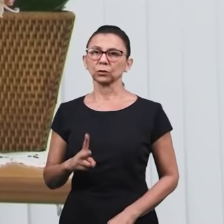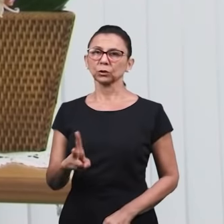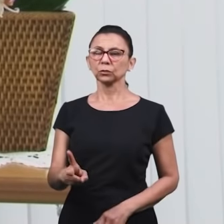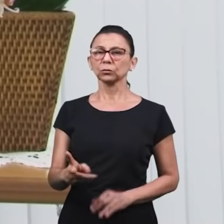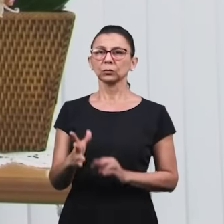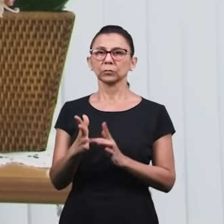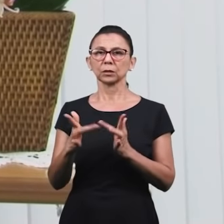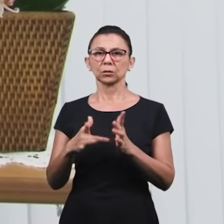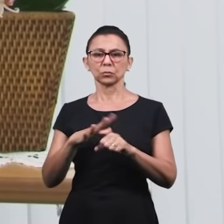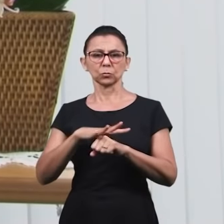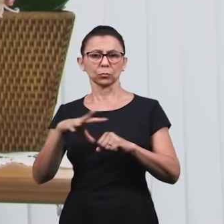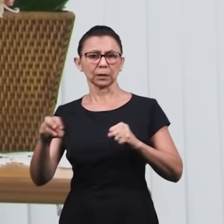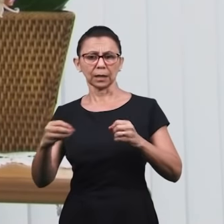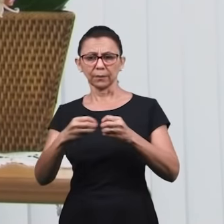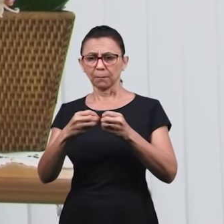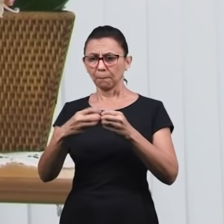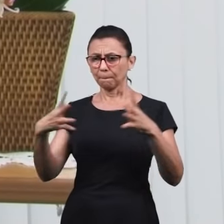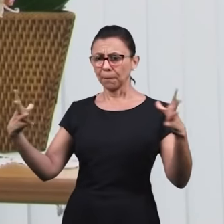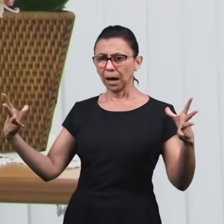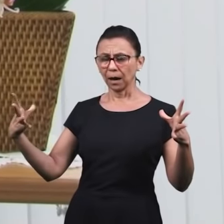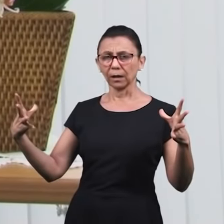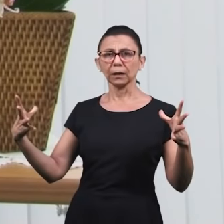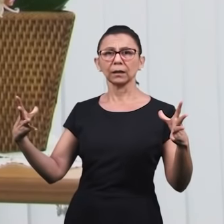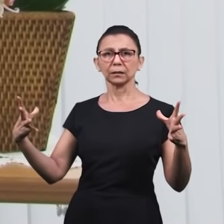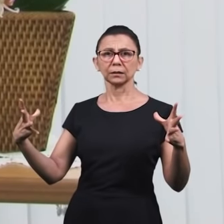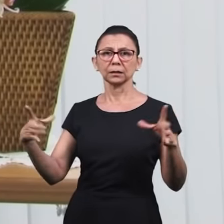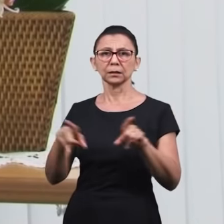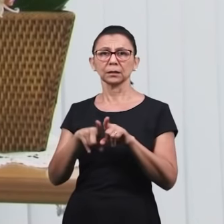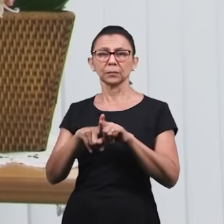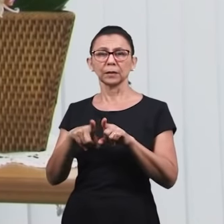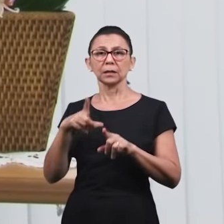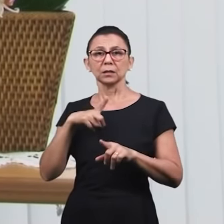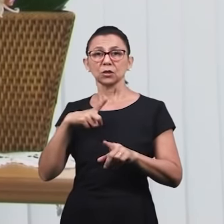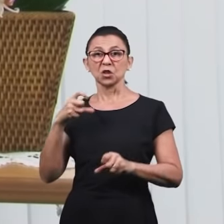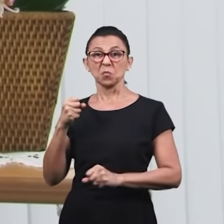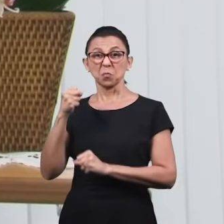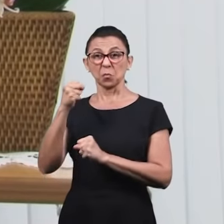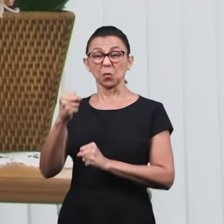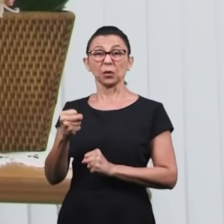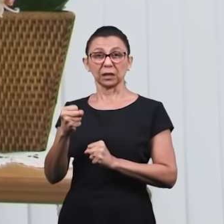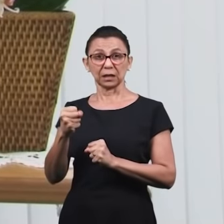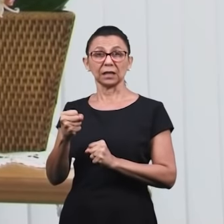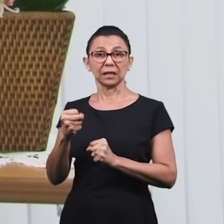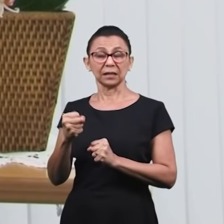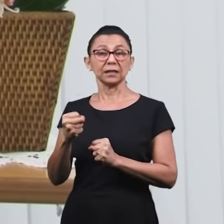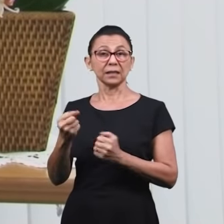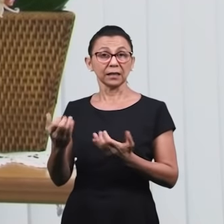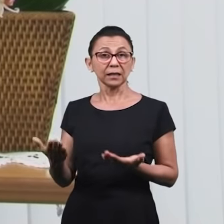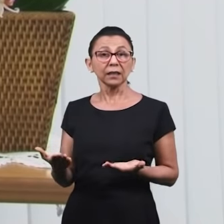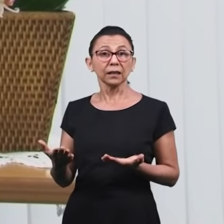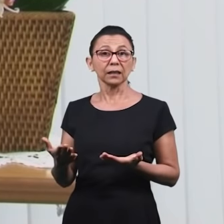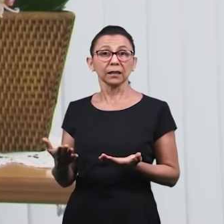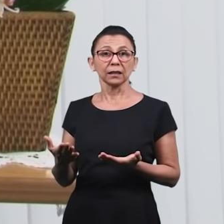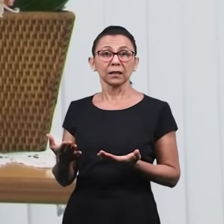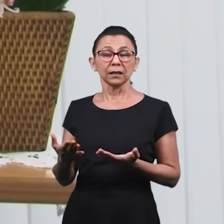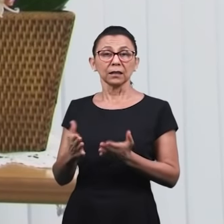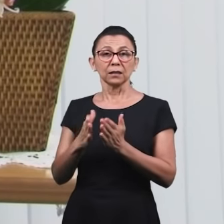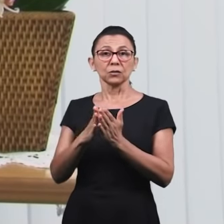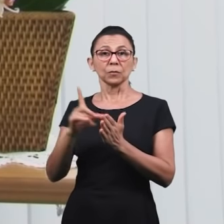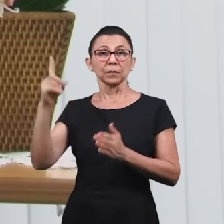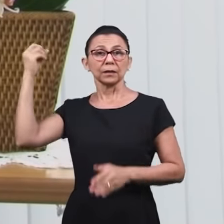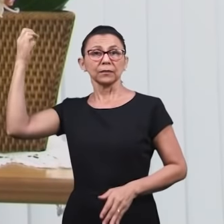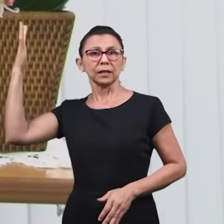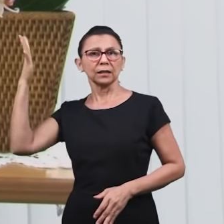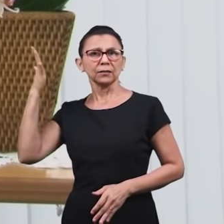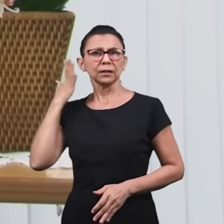do Espírito Santo na vida deles, as curas, as maravilhas, os sinais e o poder de uma palavra viva, que não era a palavra de um